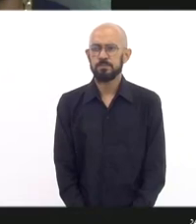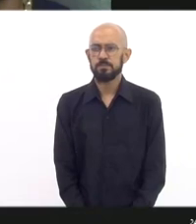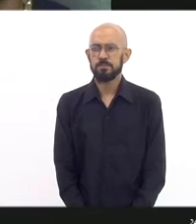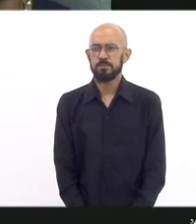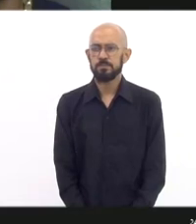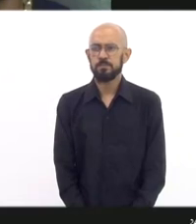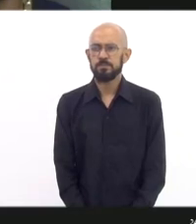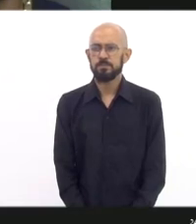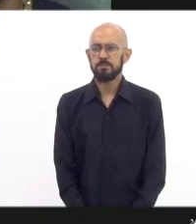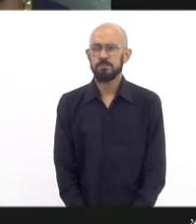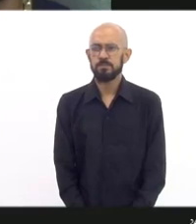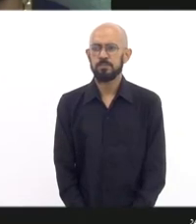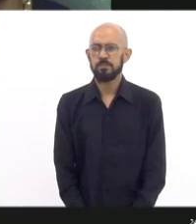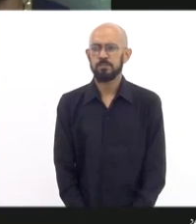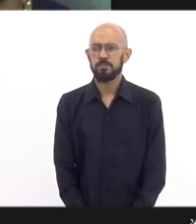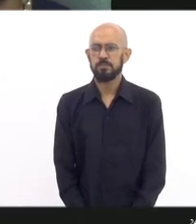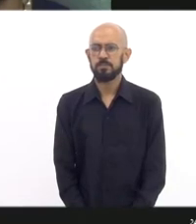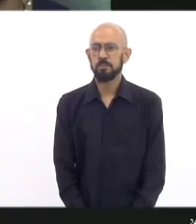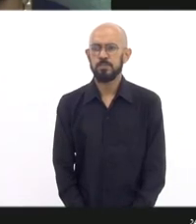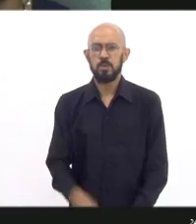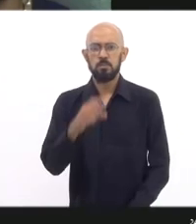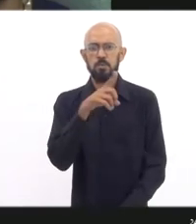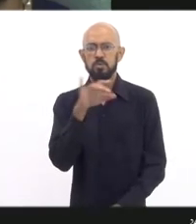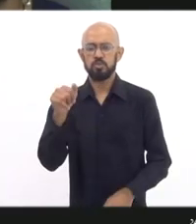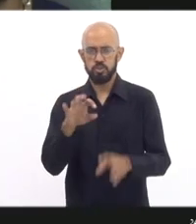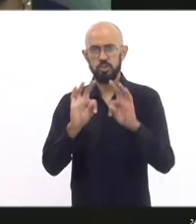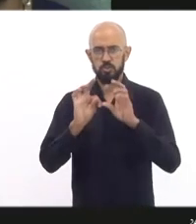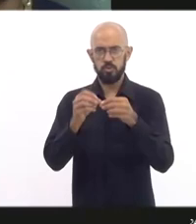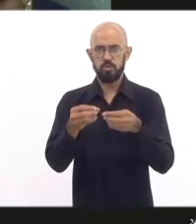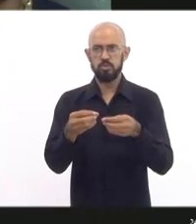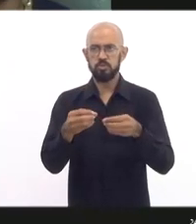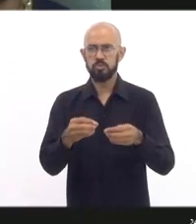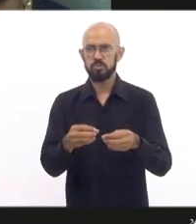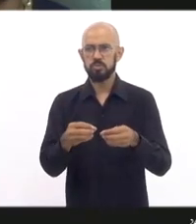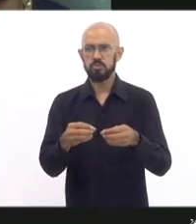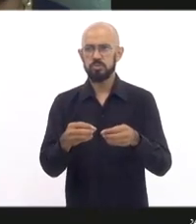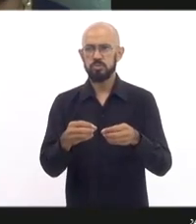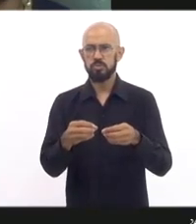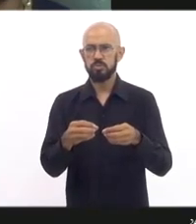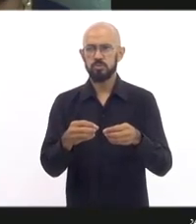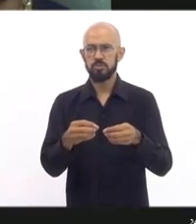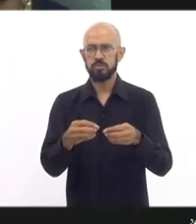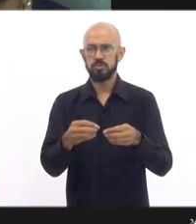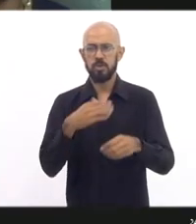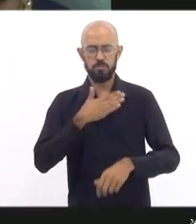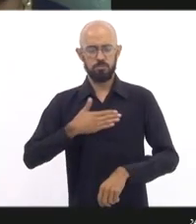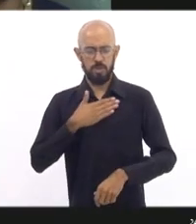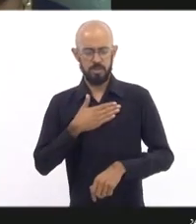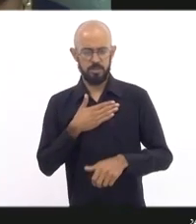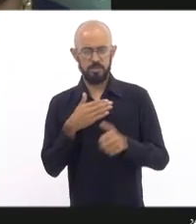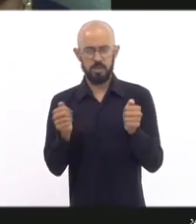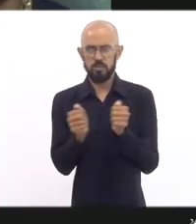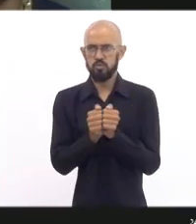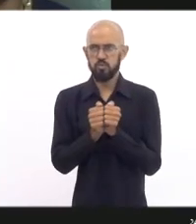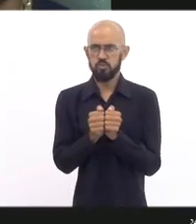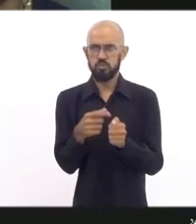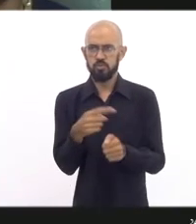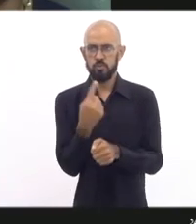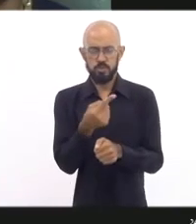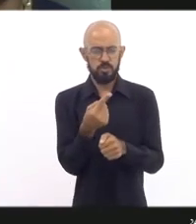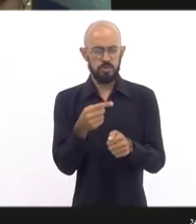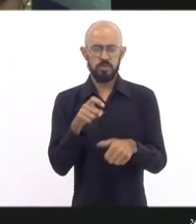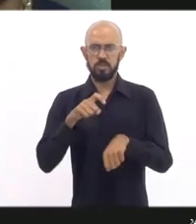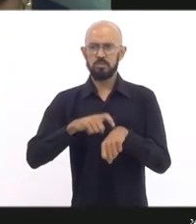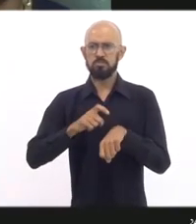Bom dia a todos. a É um prazer estar aqui com vocês, nesse momento,